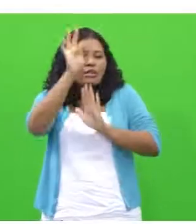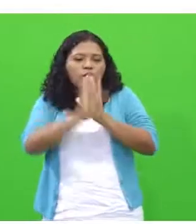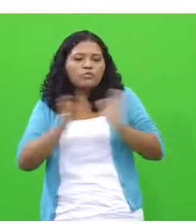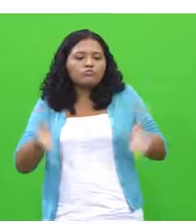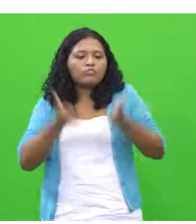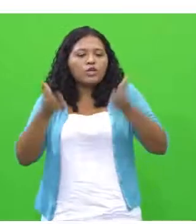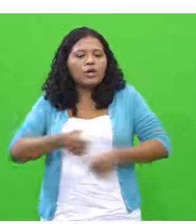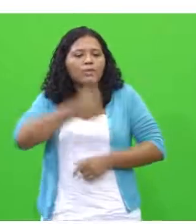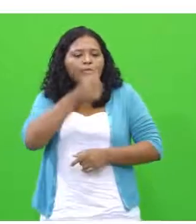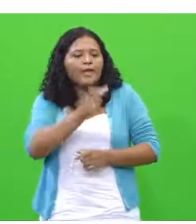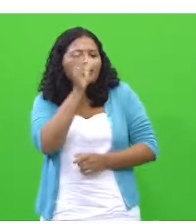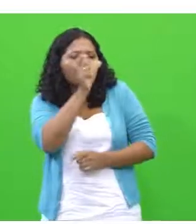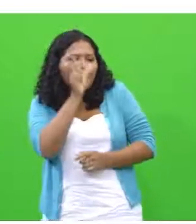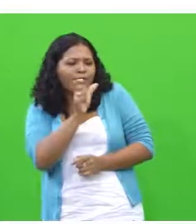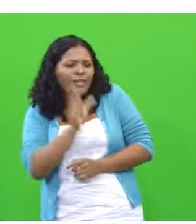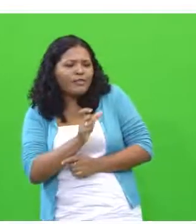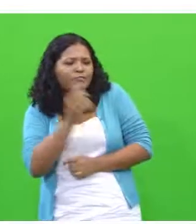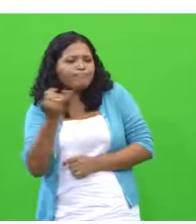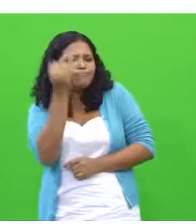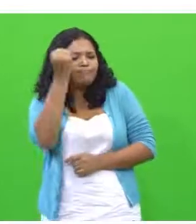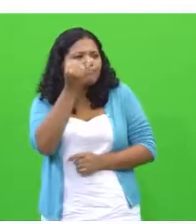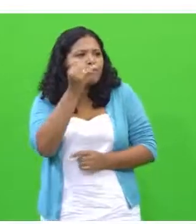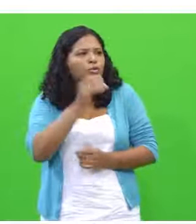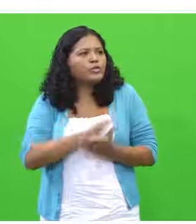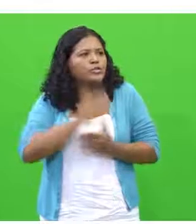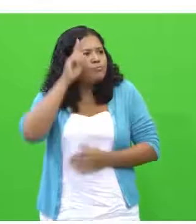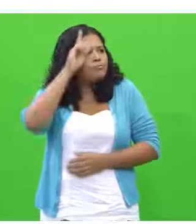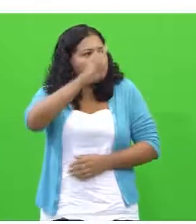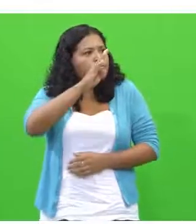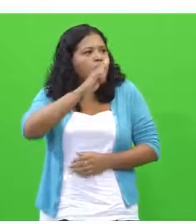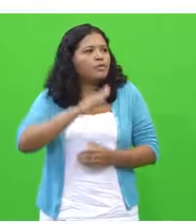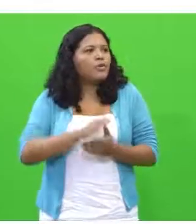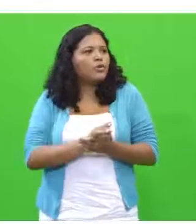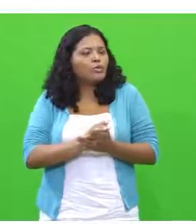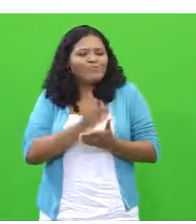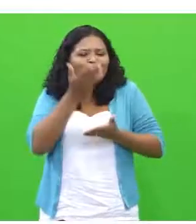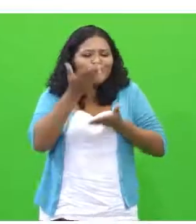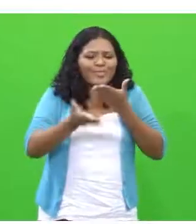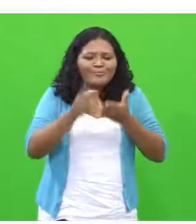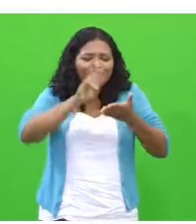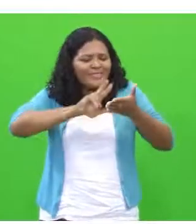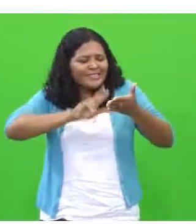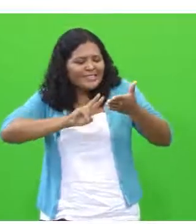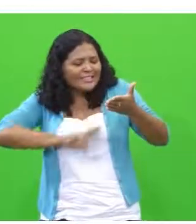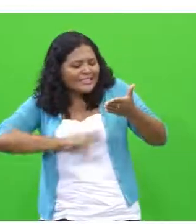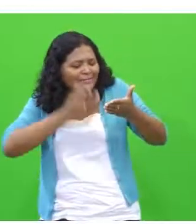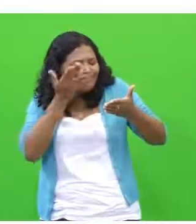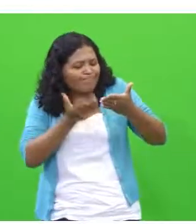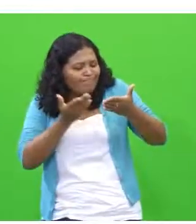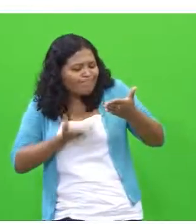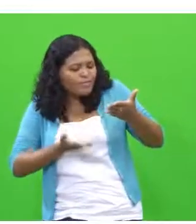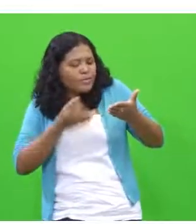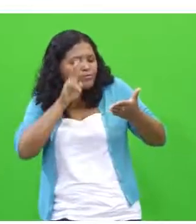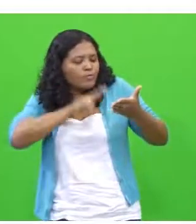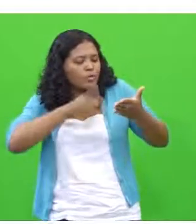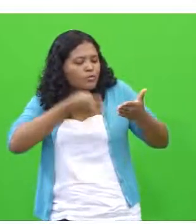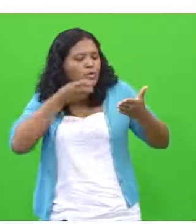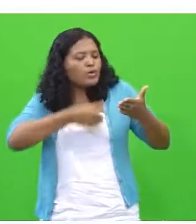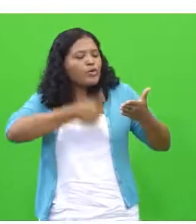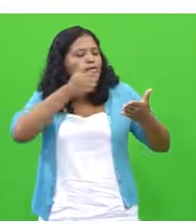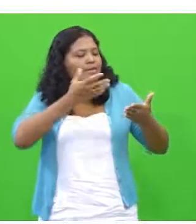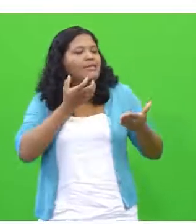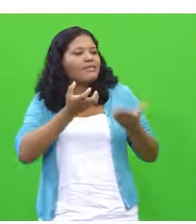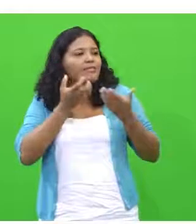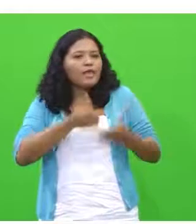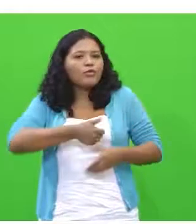são as palavras-chave que estão em destaque para você não se perder na leitura desses textos. O que ele quer no primeiro